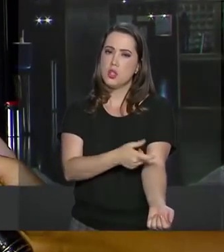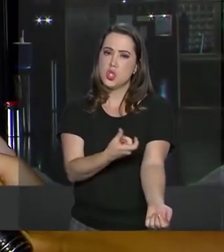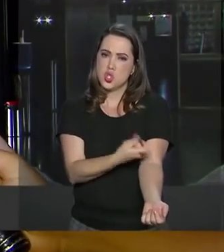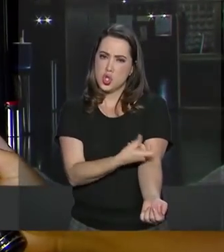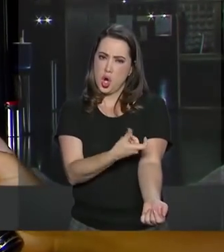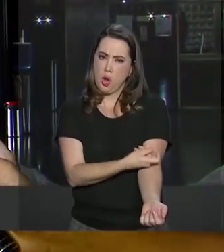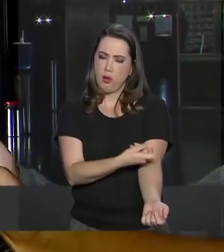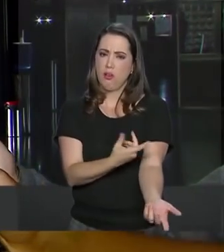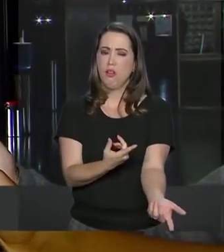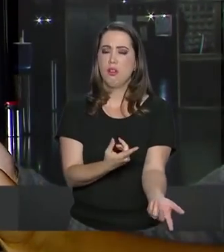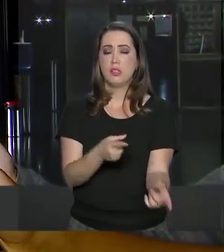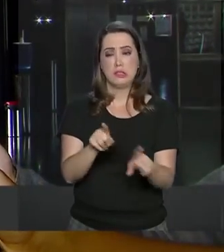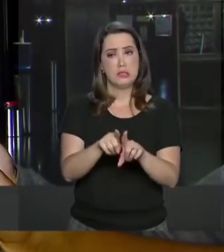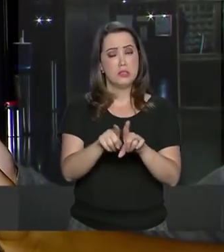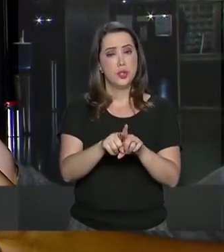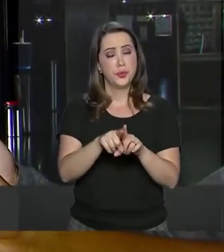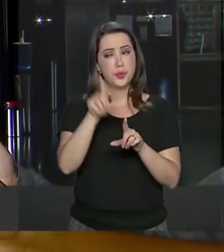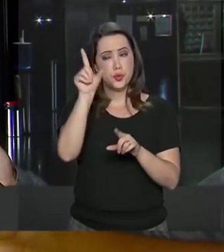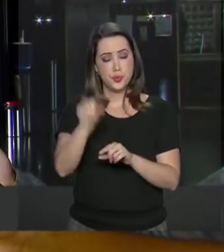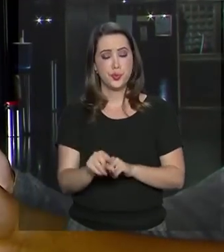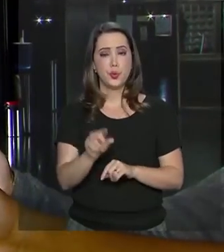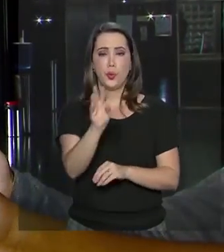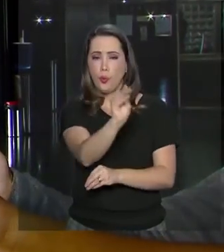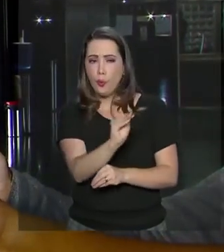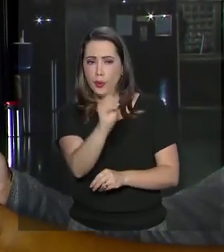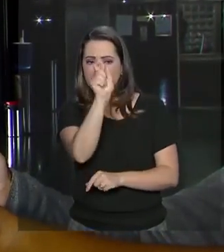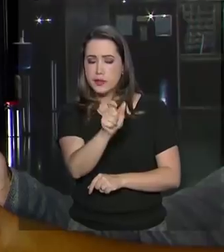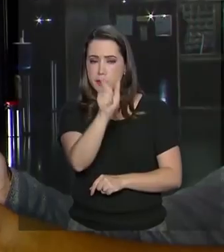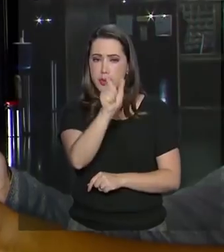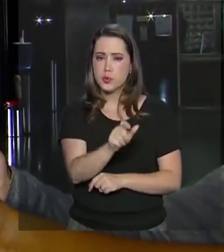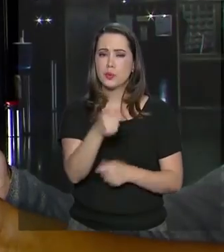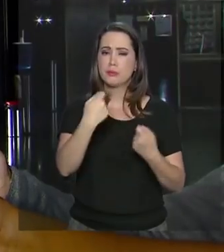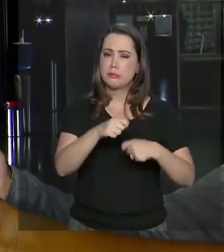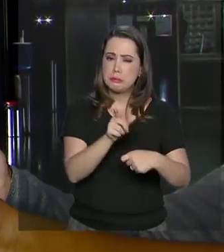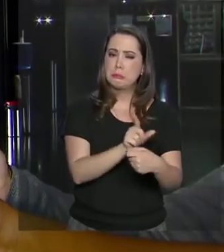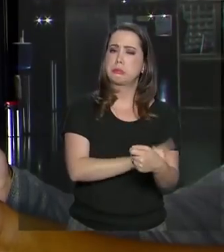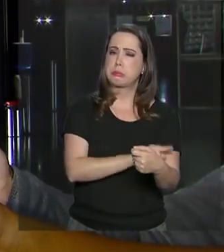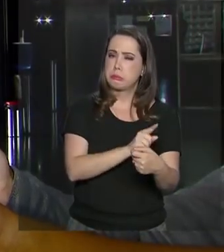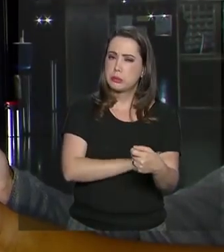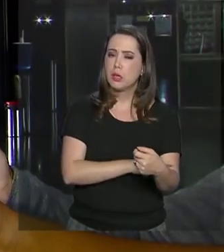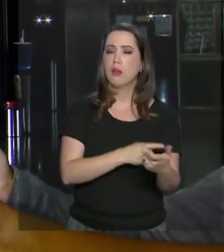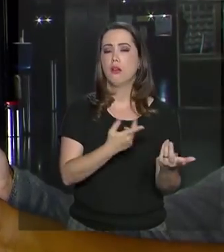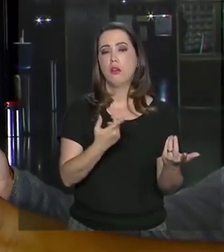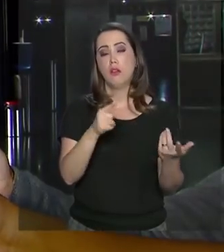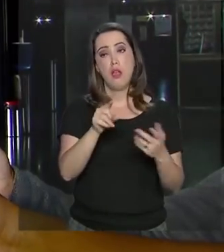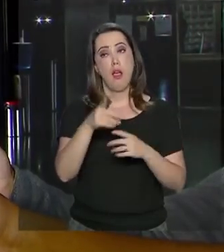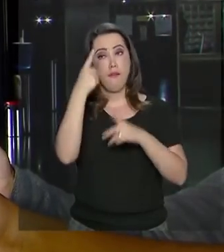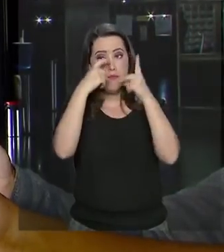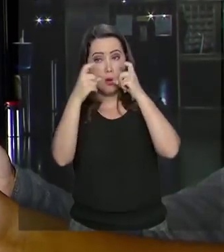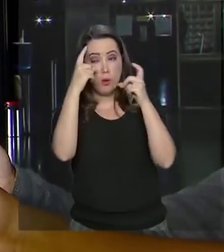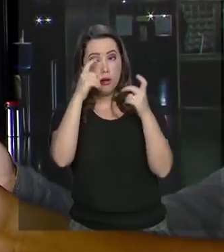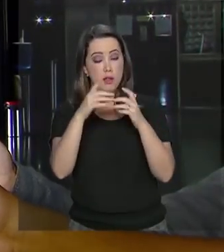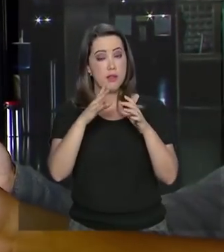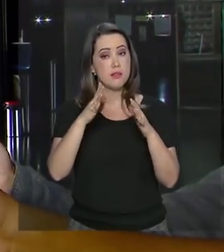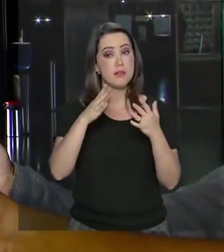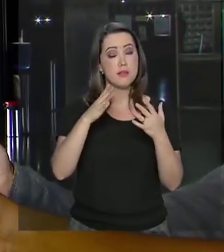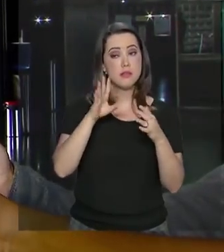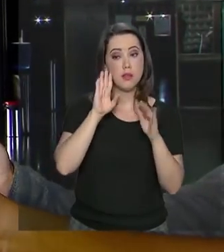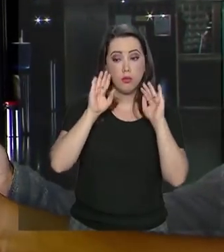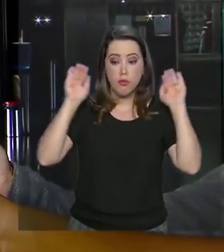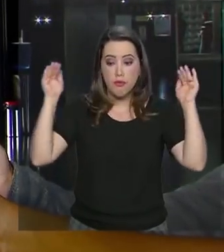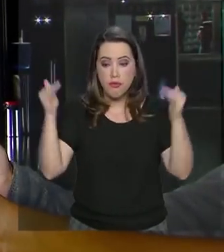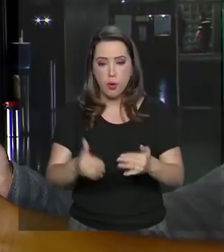A redução da violência, ela não está em toda parte, a violência não está em toda parte. Então, concentrar em algumas áreas